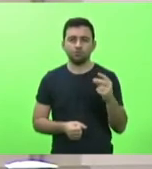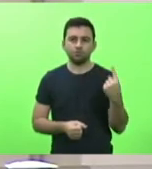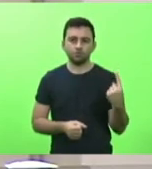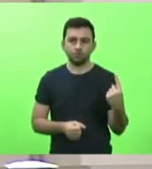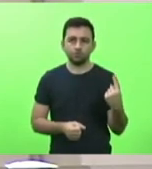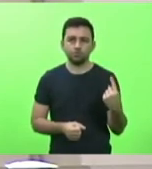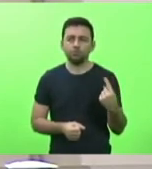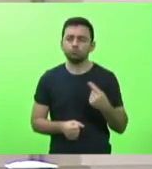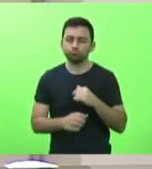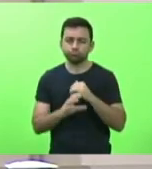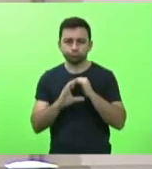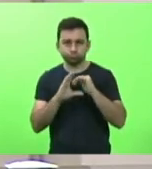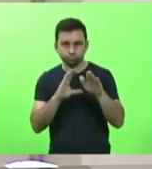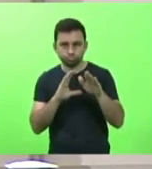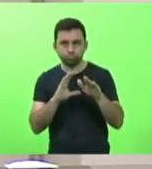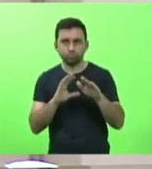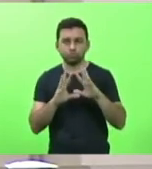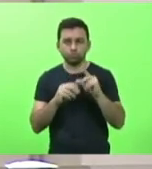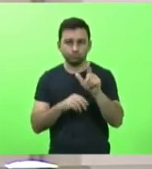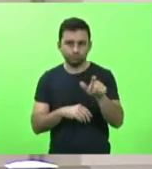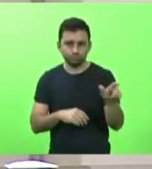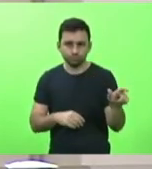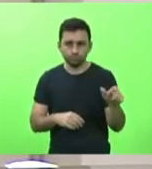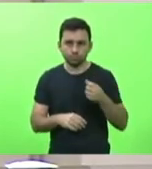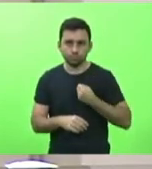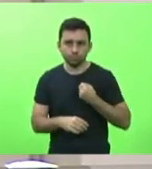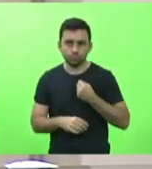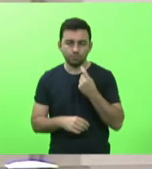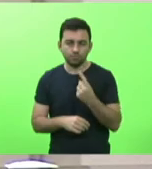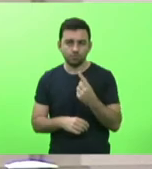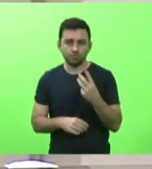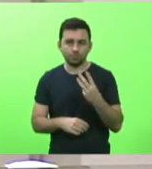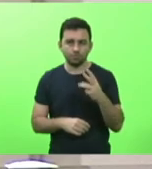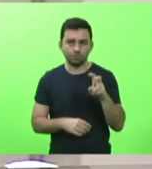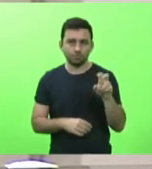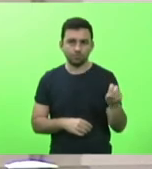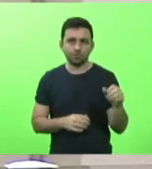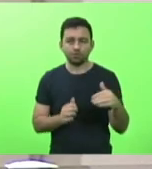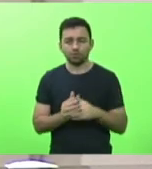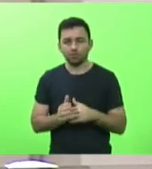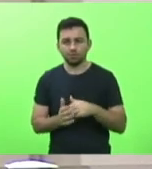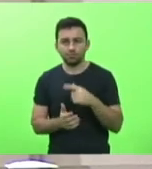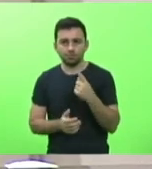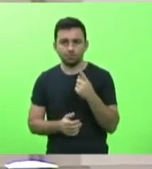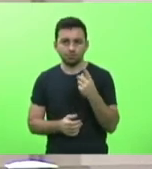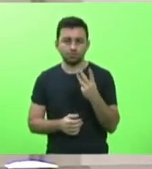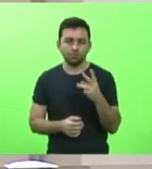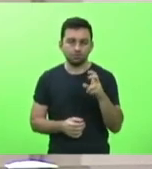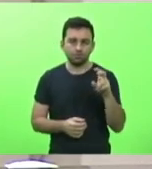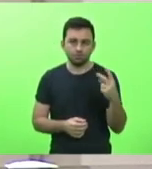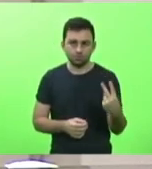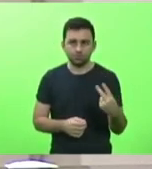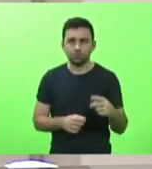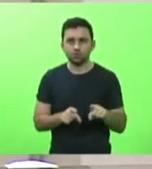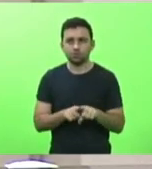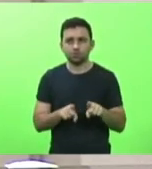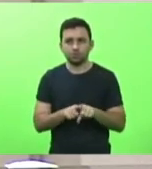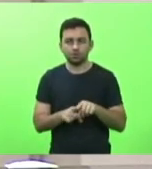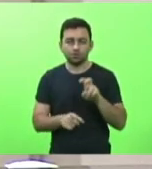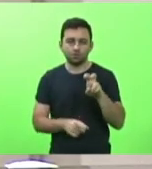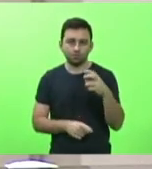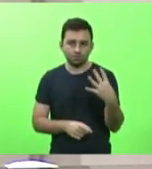destinatários as indicações números 1.350, a 1.352, e 1.354, a 1